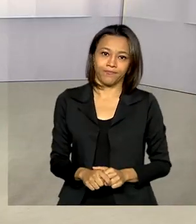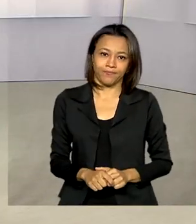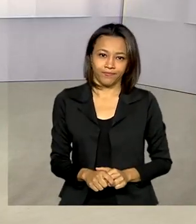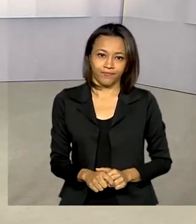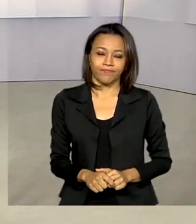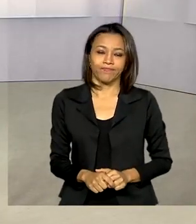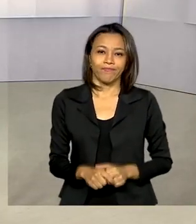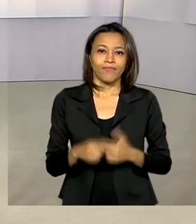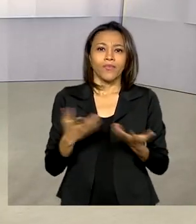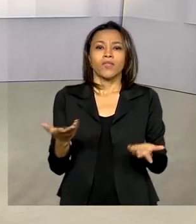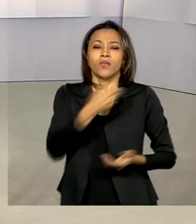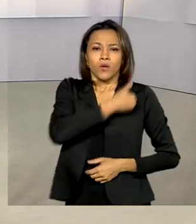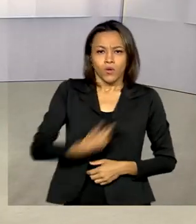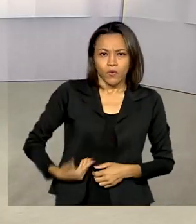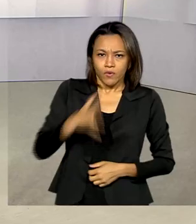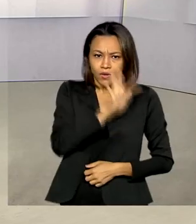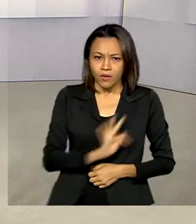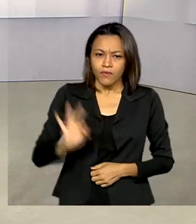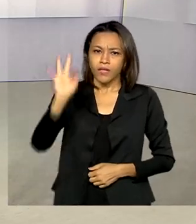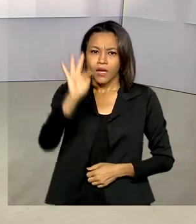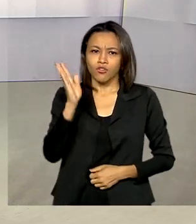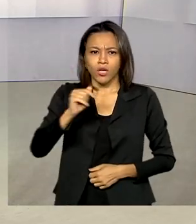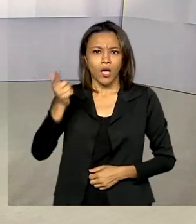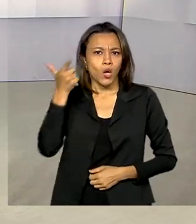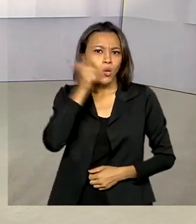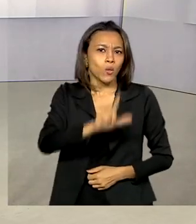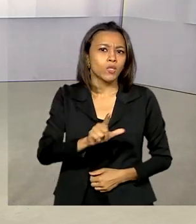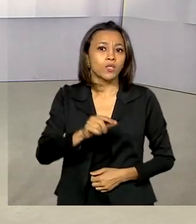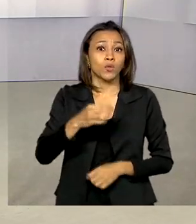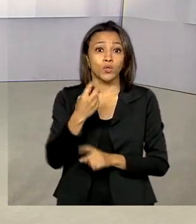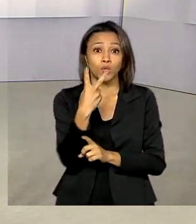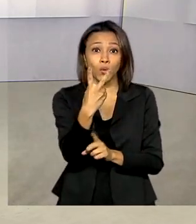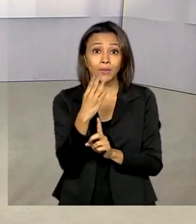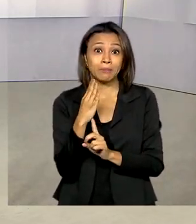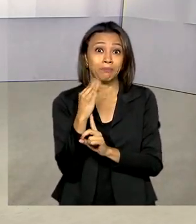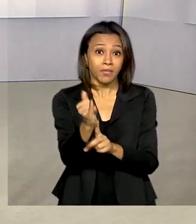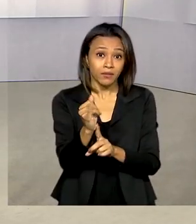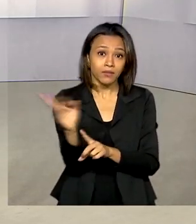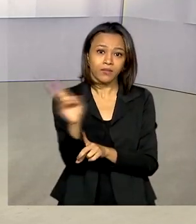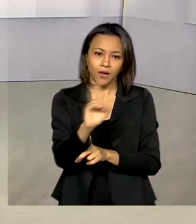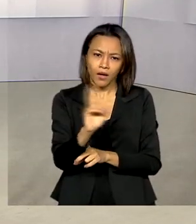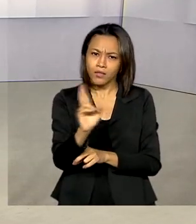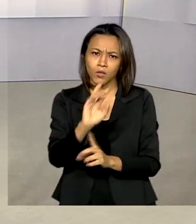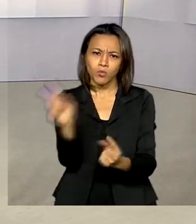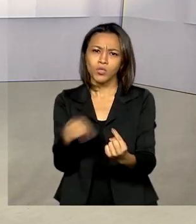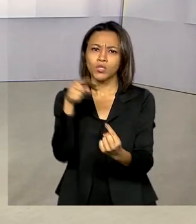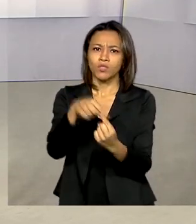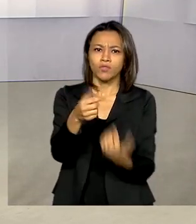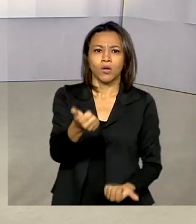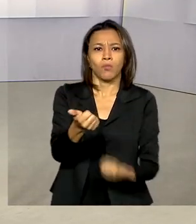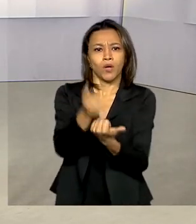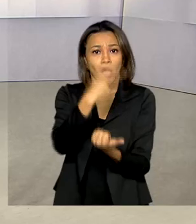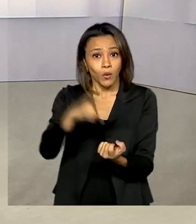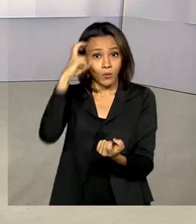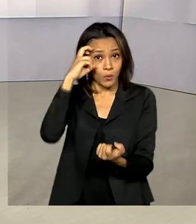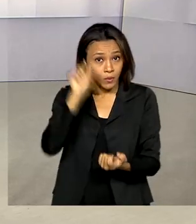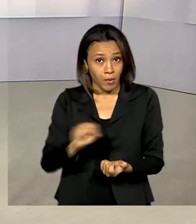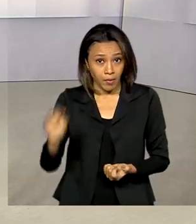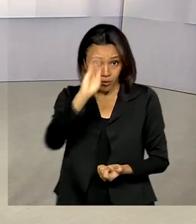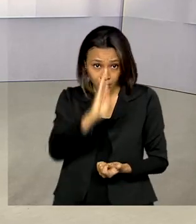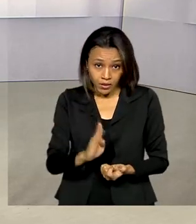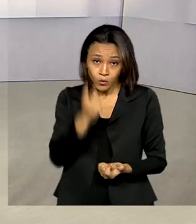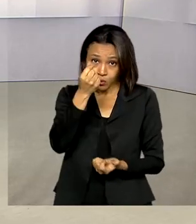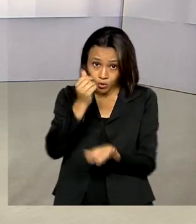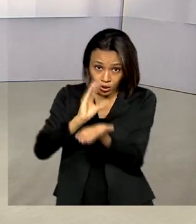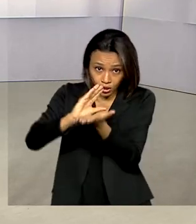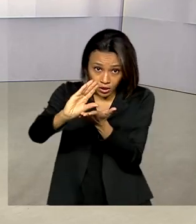O governo federal já ultrapassou a marca de 2 bilhões de reais para apoiar a cultura em todo o país. Os recursos,